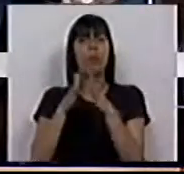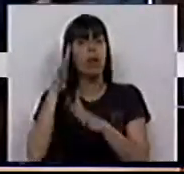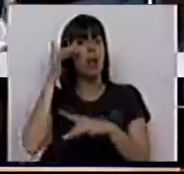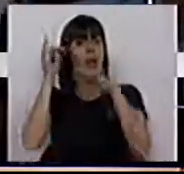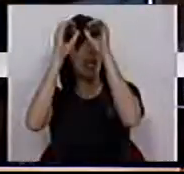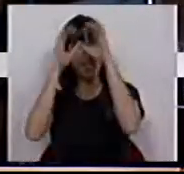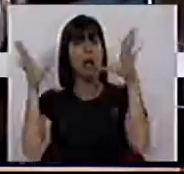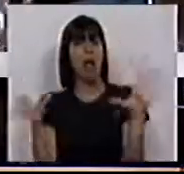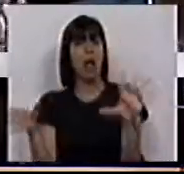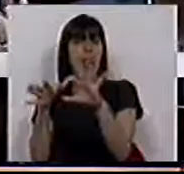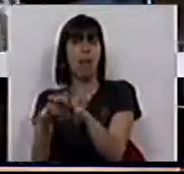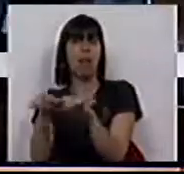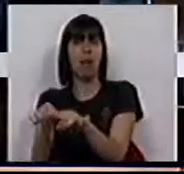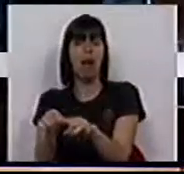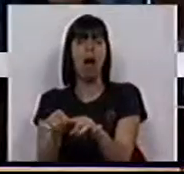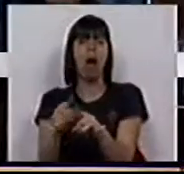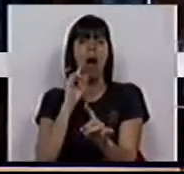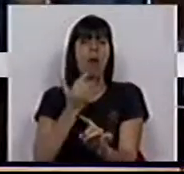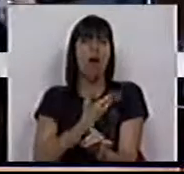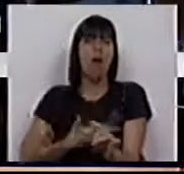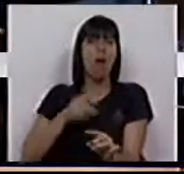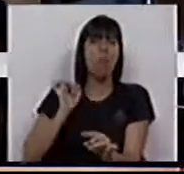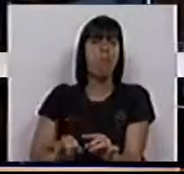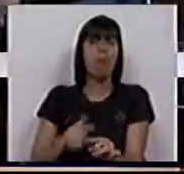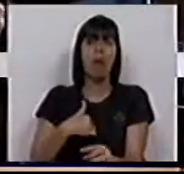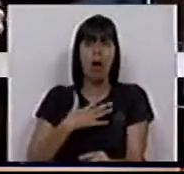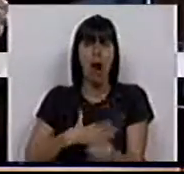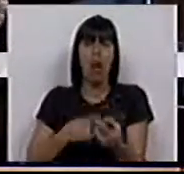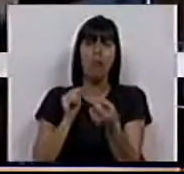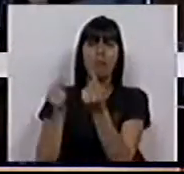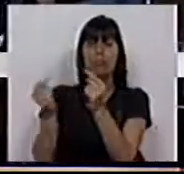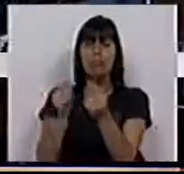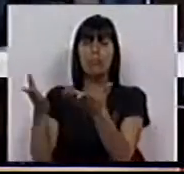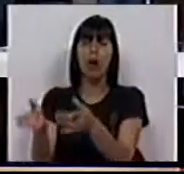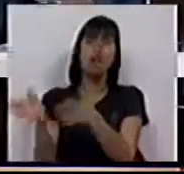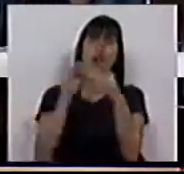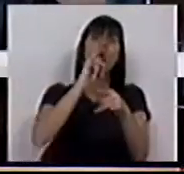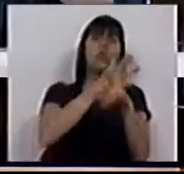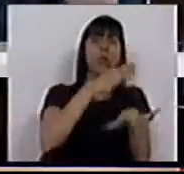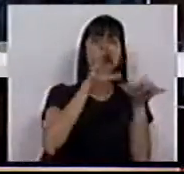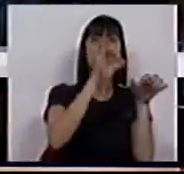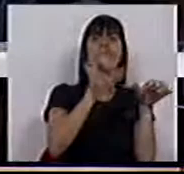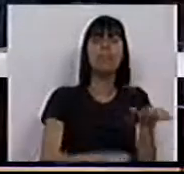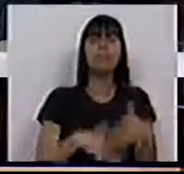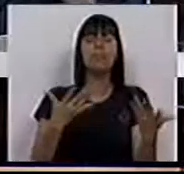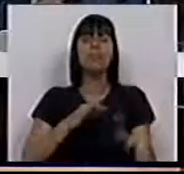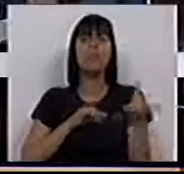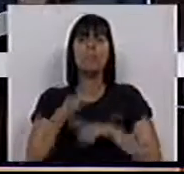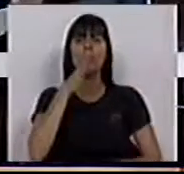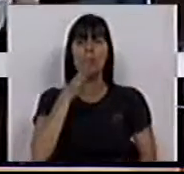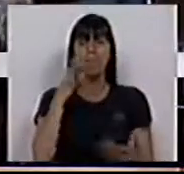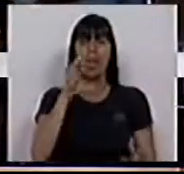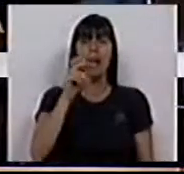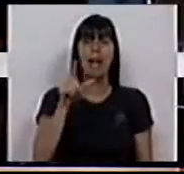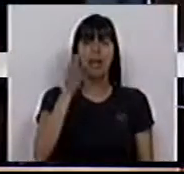ideia que está subjacente é conservadora, gostava de debater isso, e o outro argumento é o argumento do Sr. Deputado